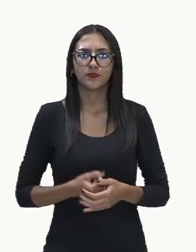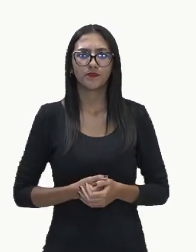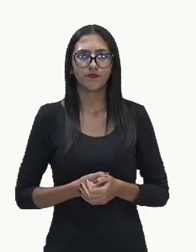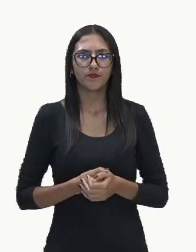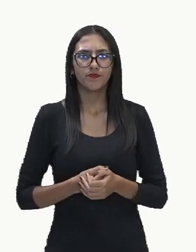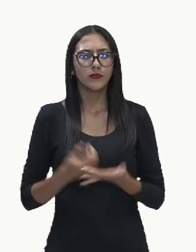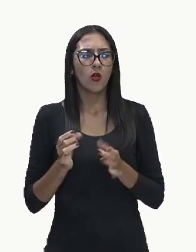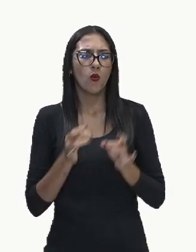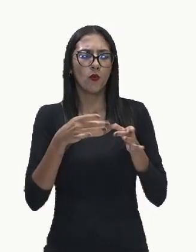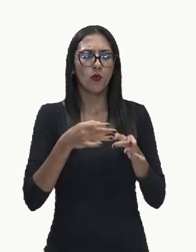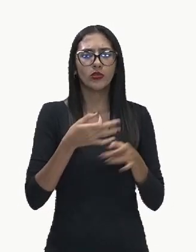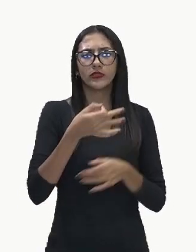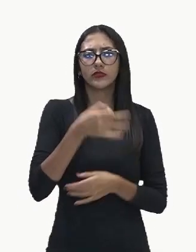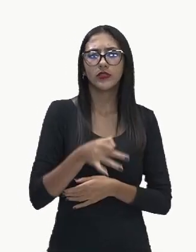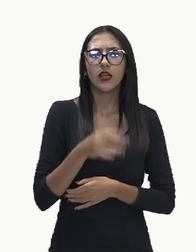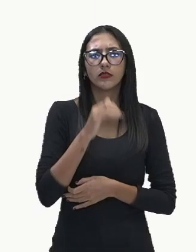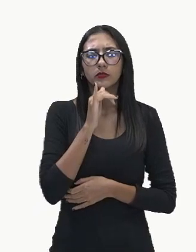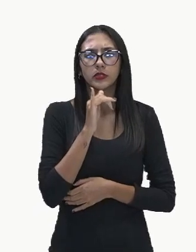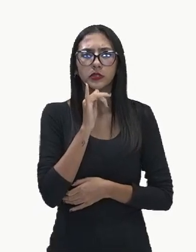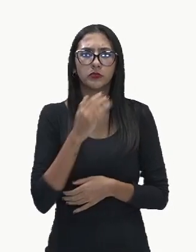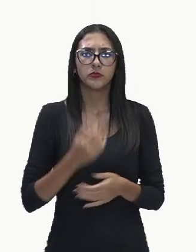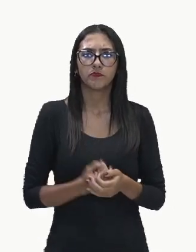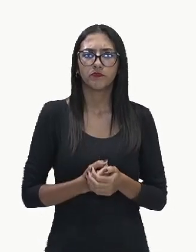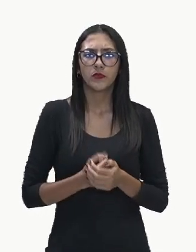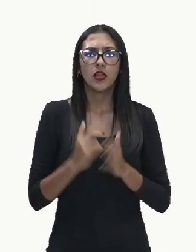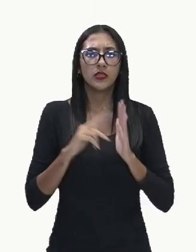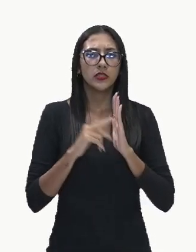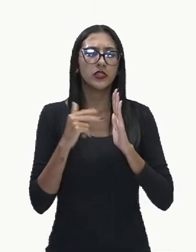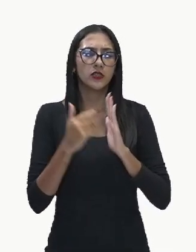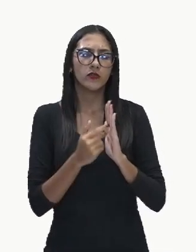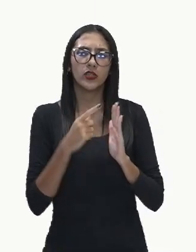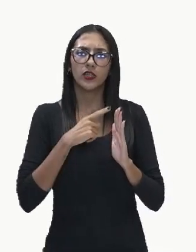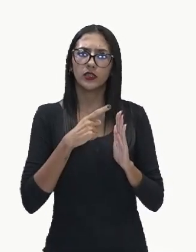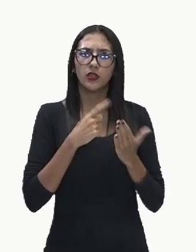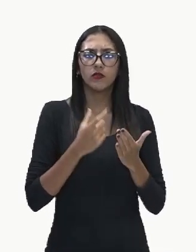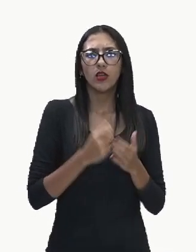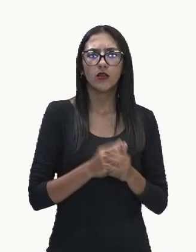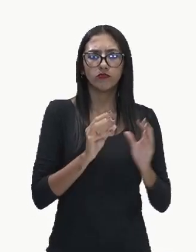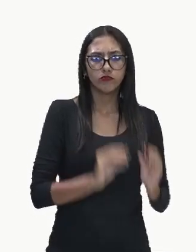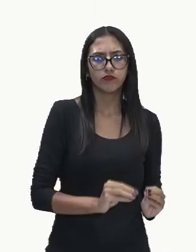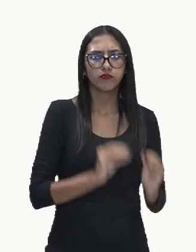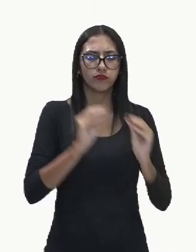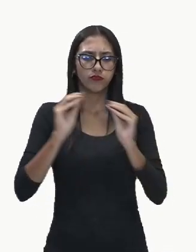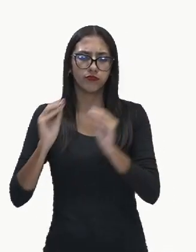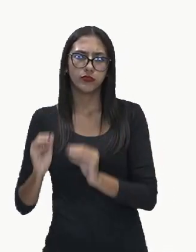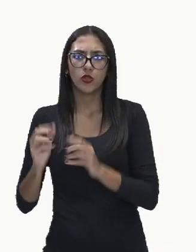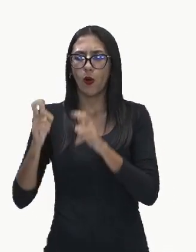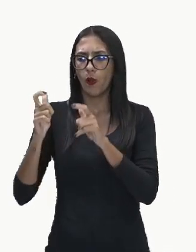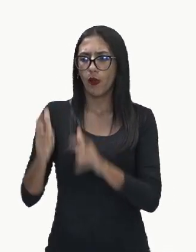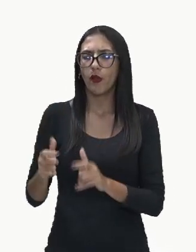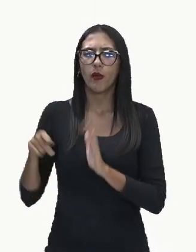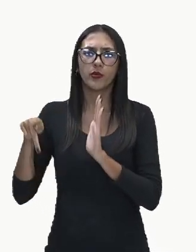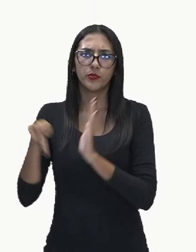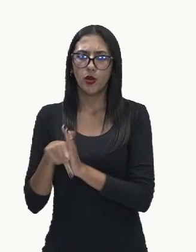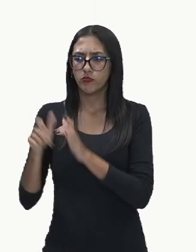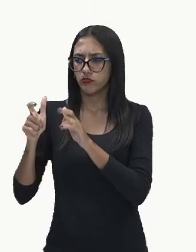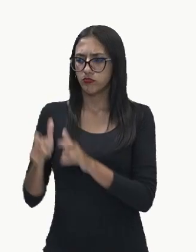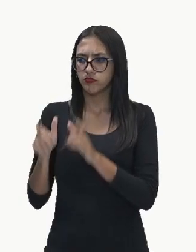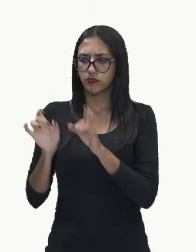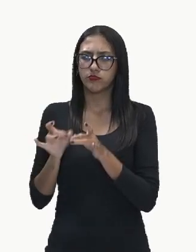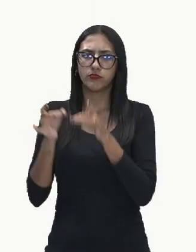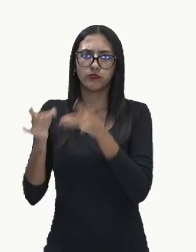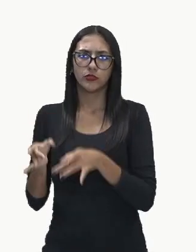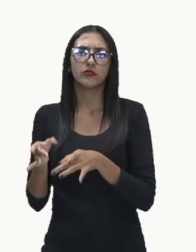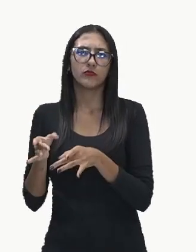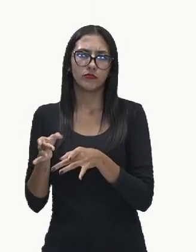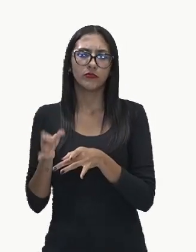Devidamente coletados, quer dizer que eles foram acondicionados, levados lá a uma lixeira, um ponto de coleta, e